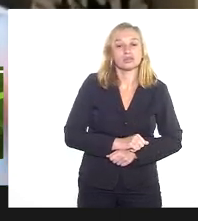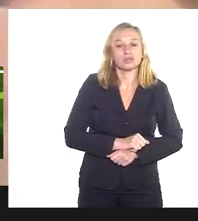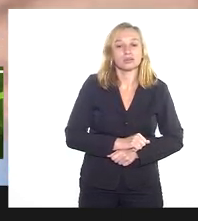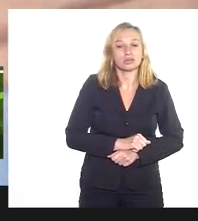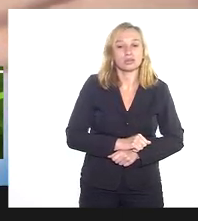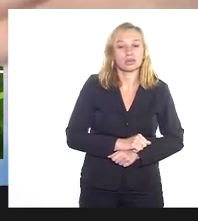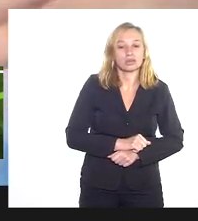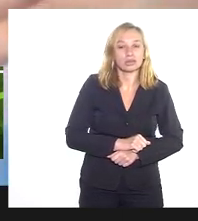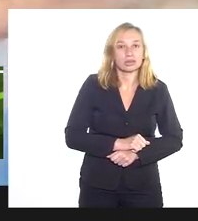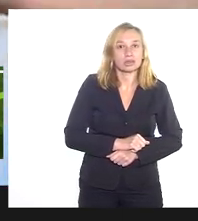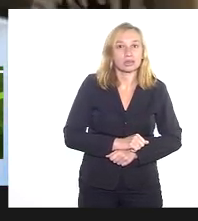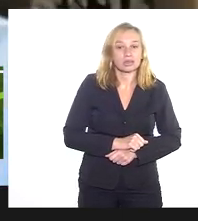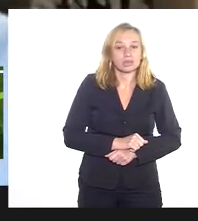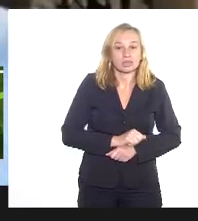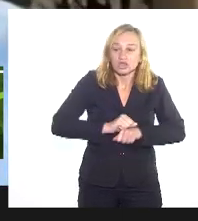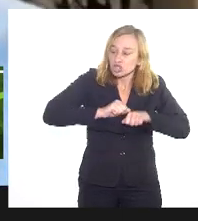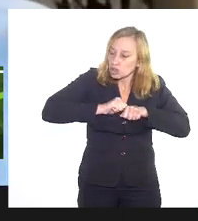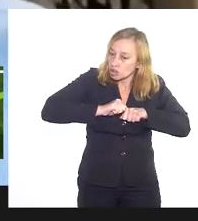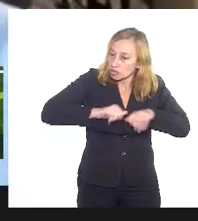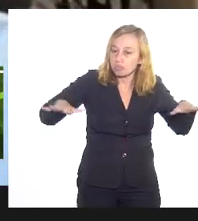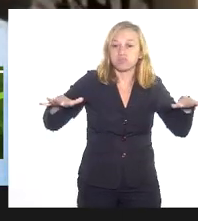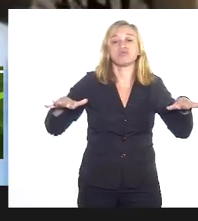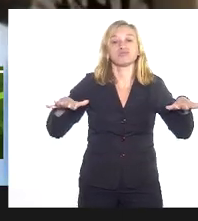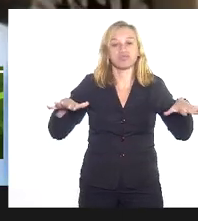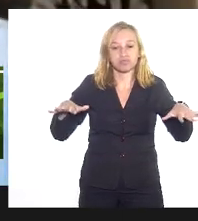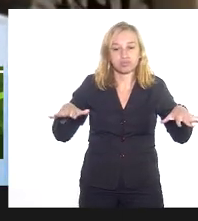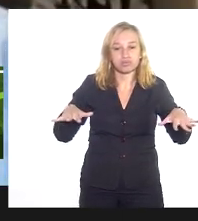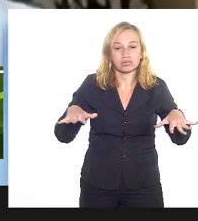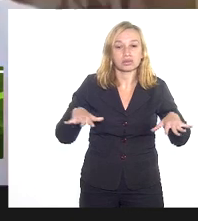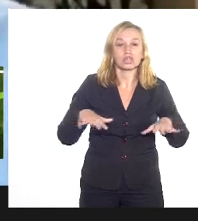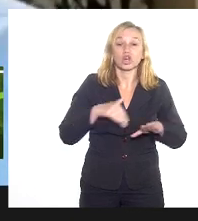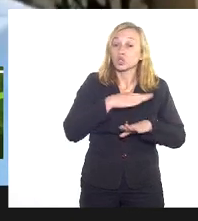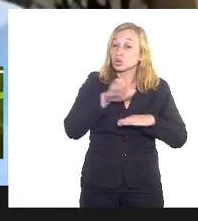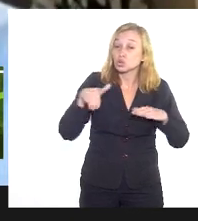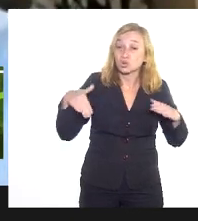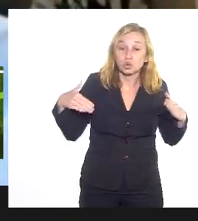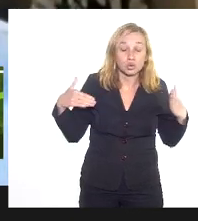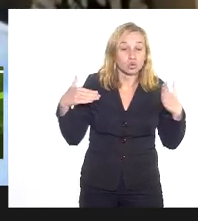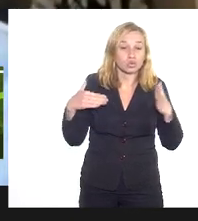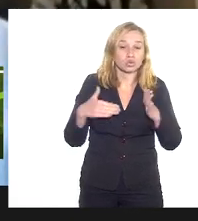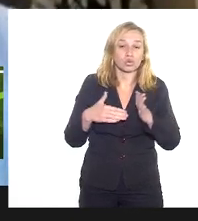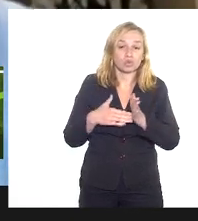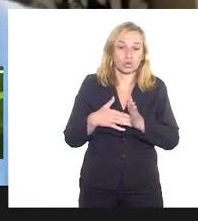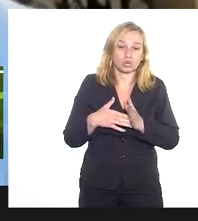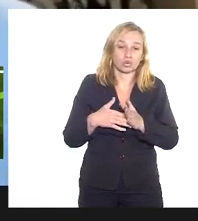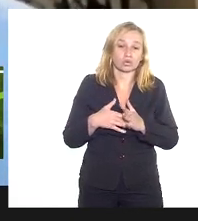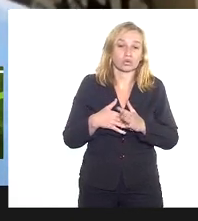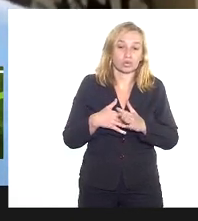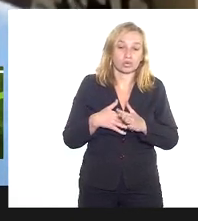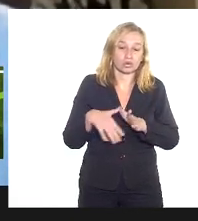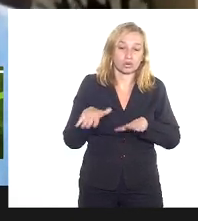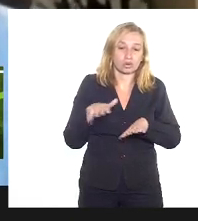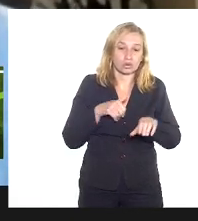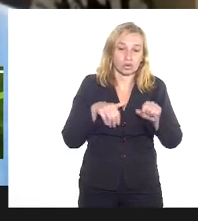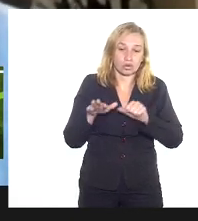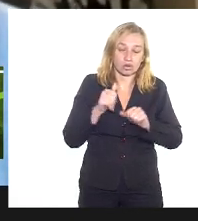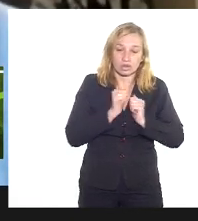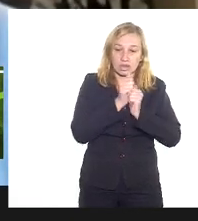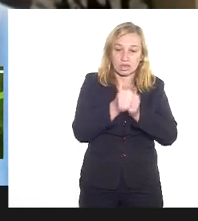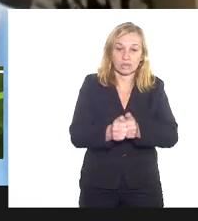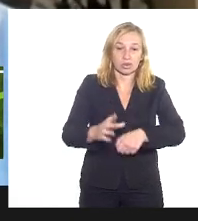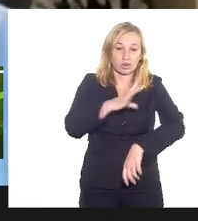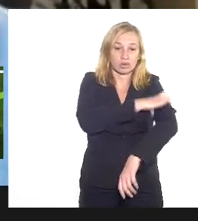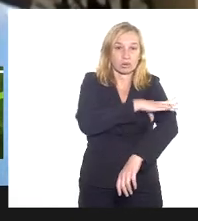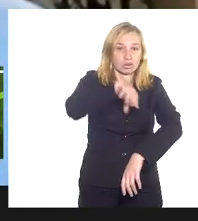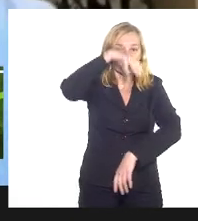se demonizou ao máximo, chamando de tudo que podiam chamar os praticantes seguidores da Umbanda